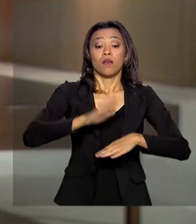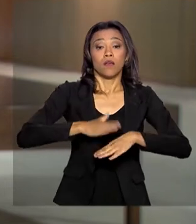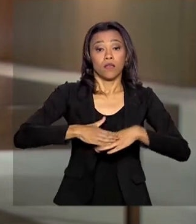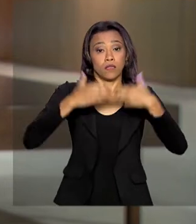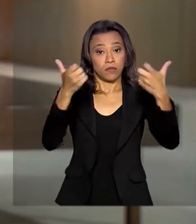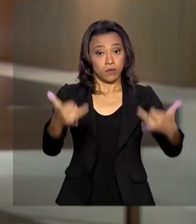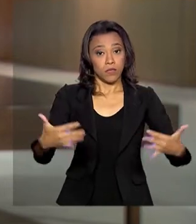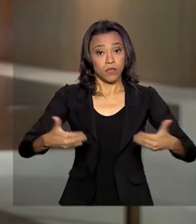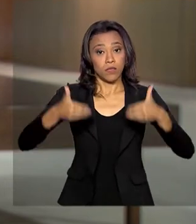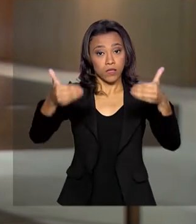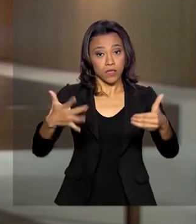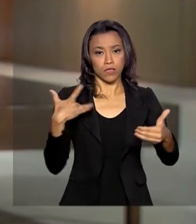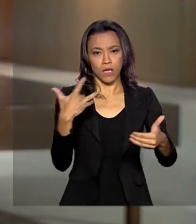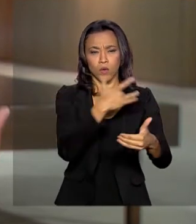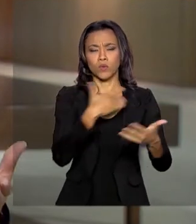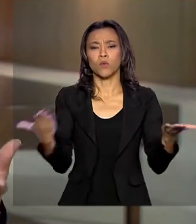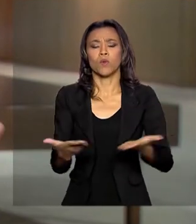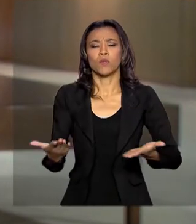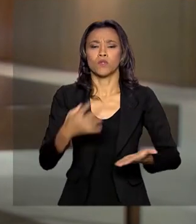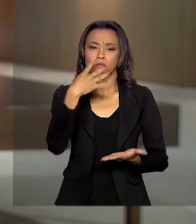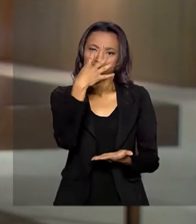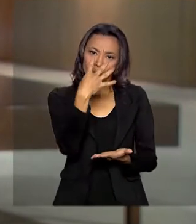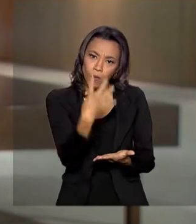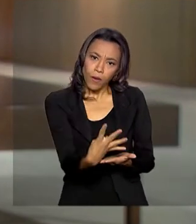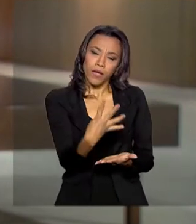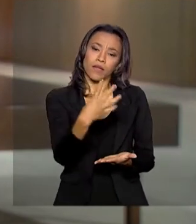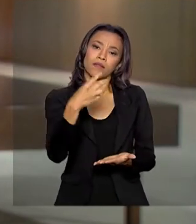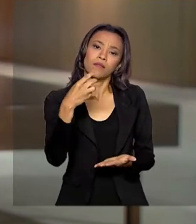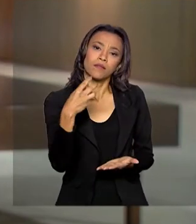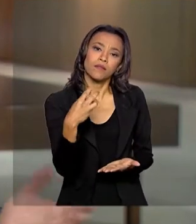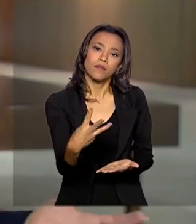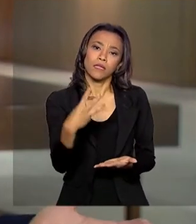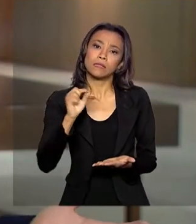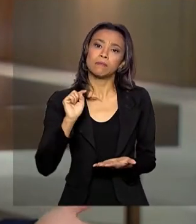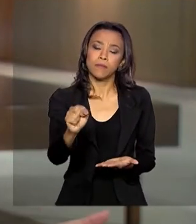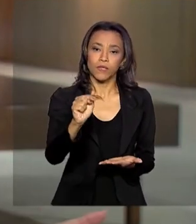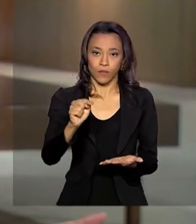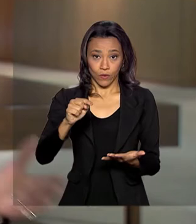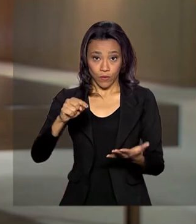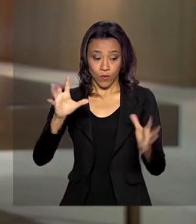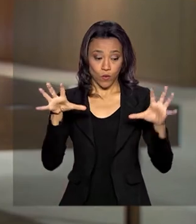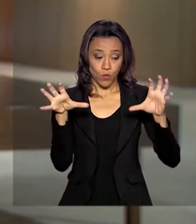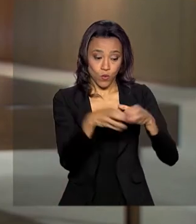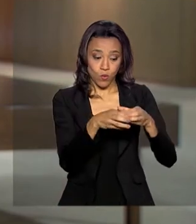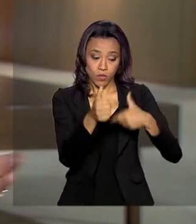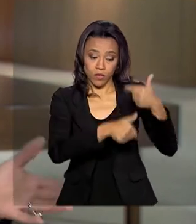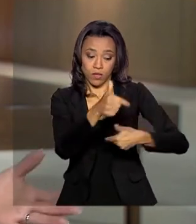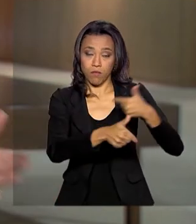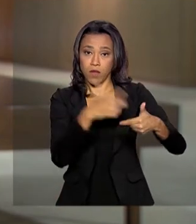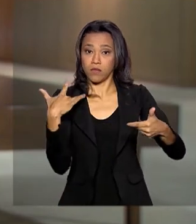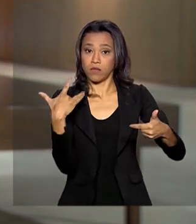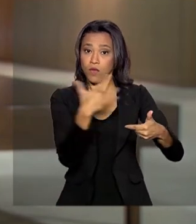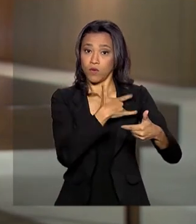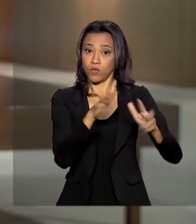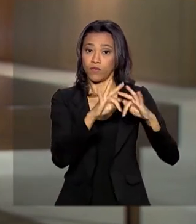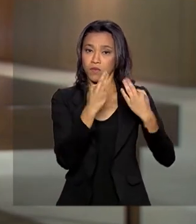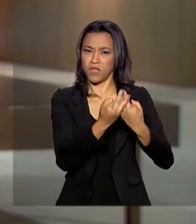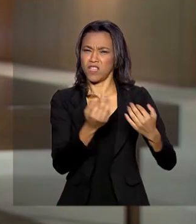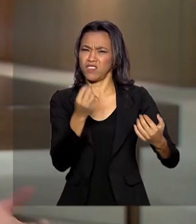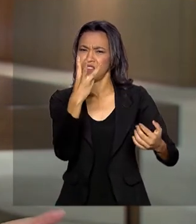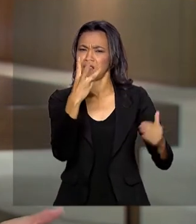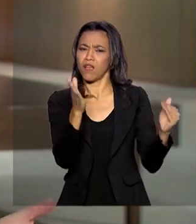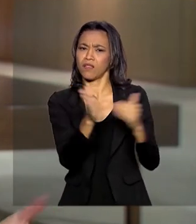hoje no Brasil, atuam 43 mil equipes de saúde da família. Cada uma dessas equipes deveria atender de 3 a 4 mil